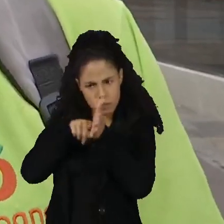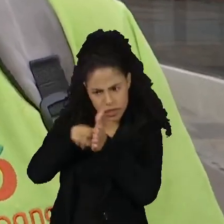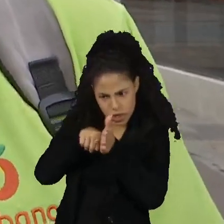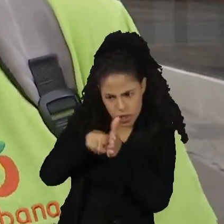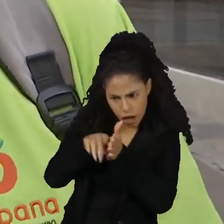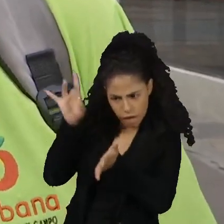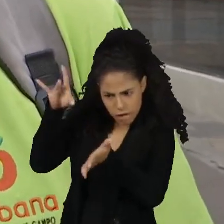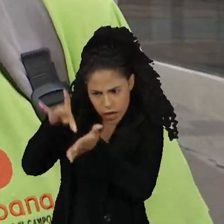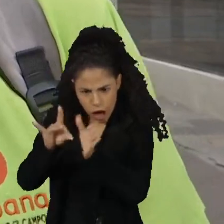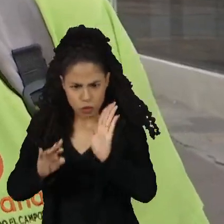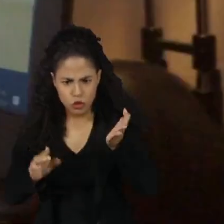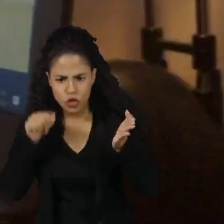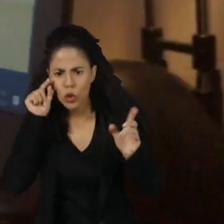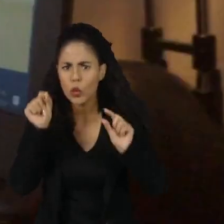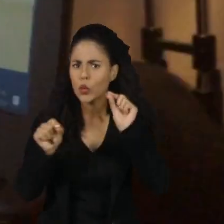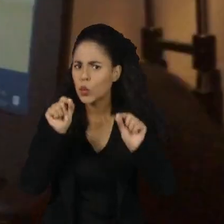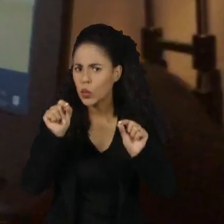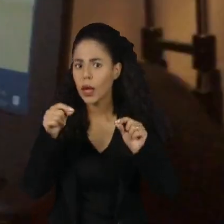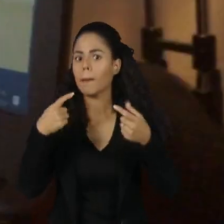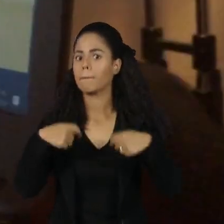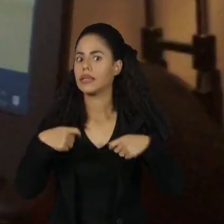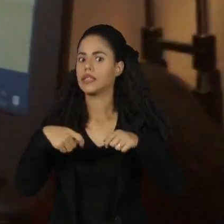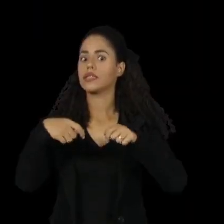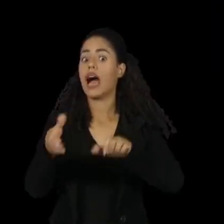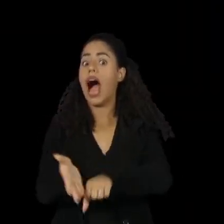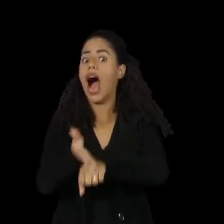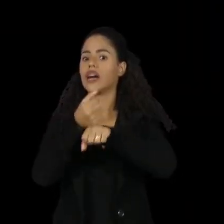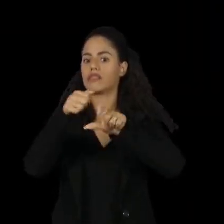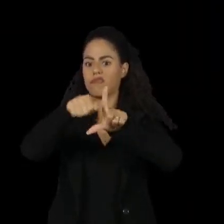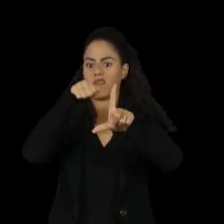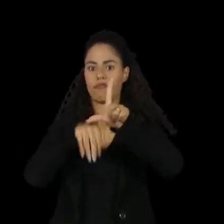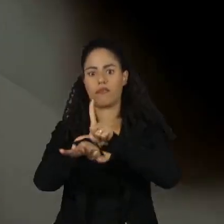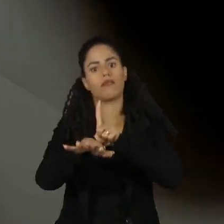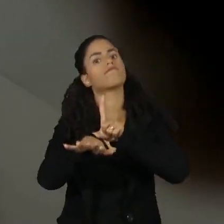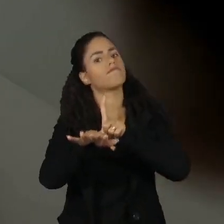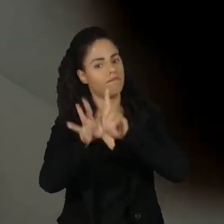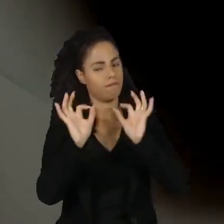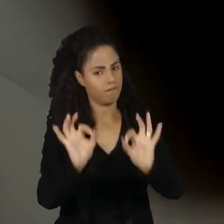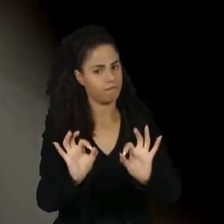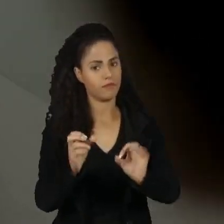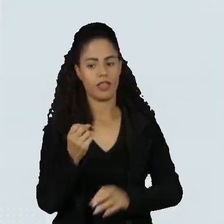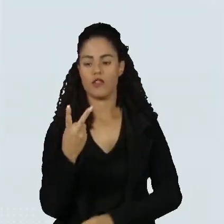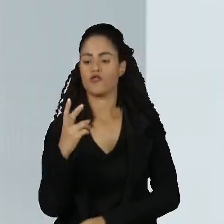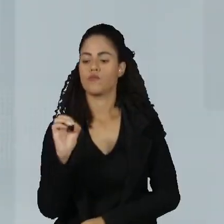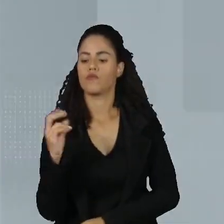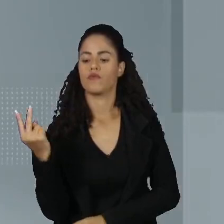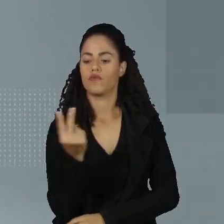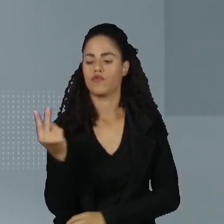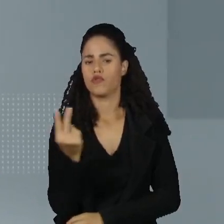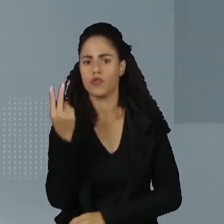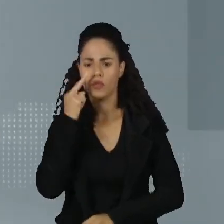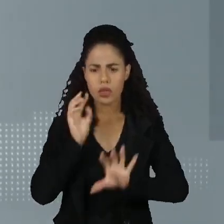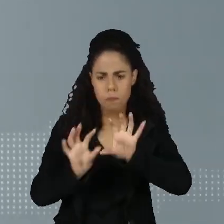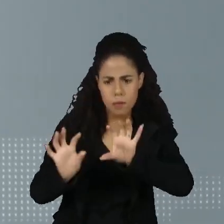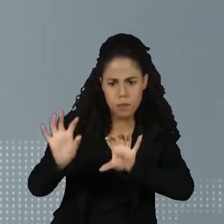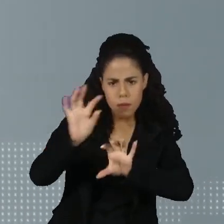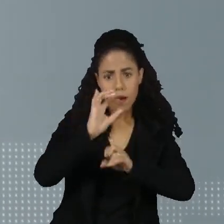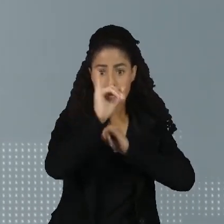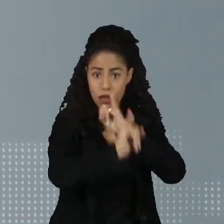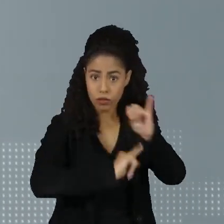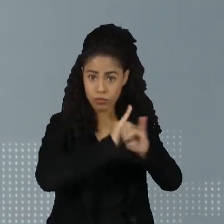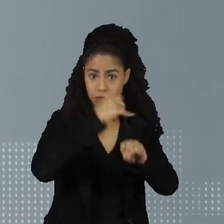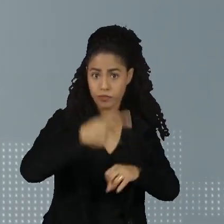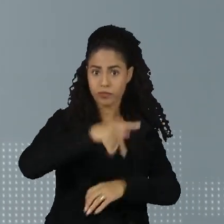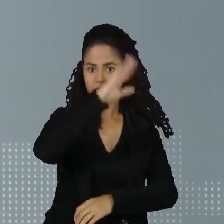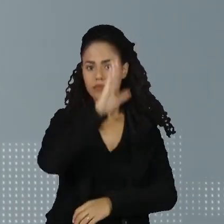fazer algum compartilhamento entre os amigos. De acordo com a pesquisa TIC Domicílios 2022, que mapeia o uso de internet no Brasil,